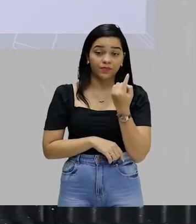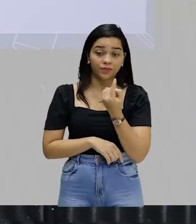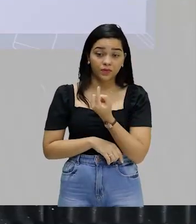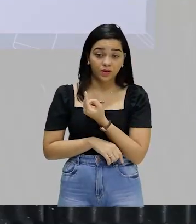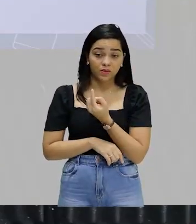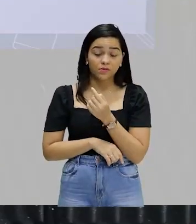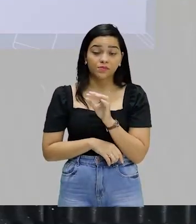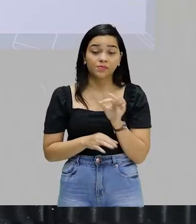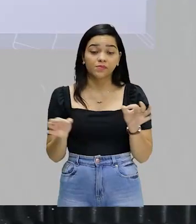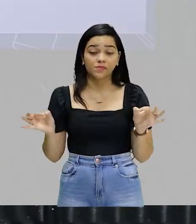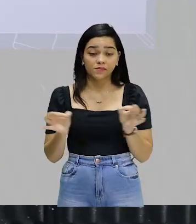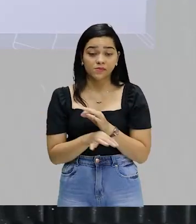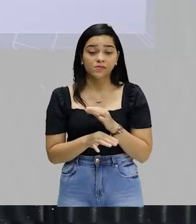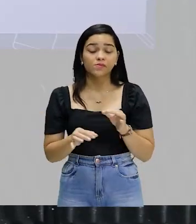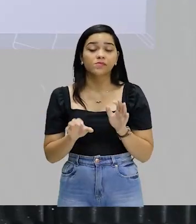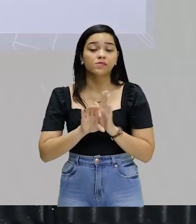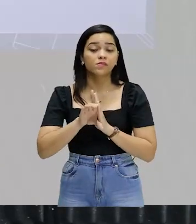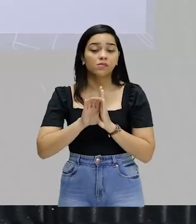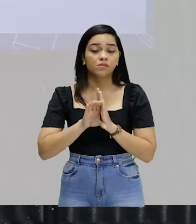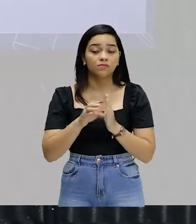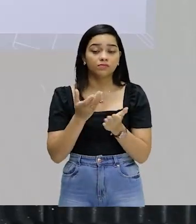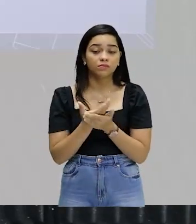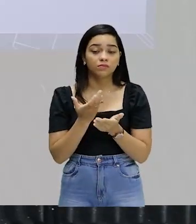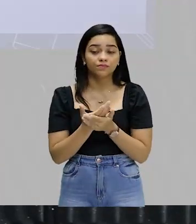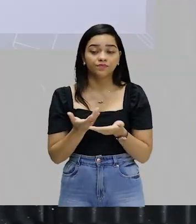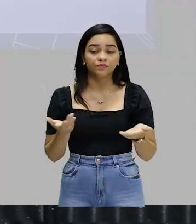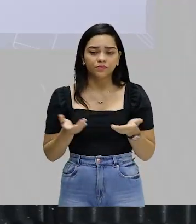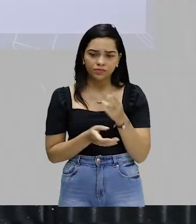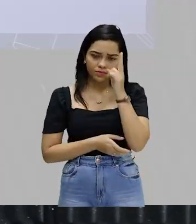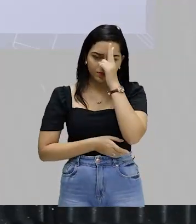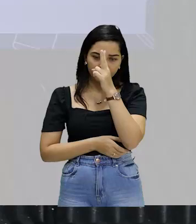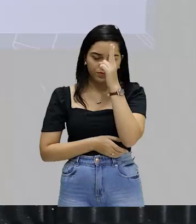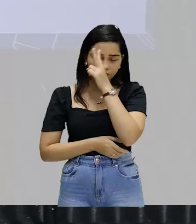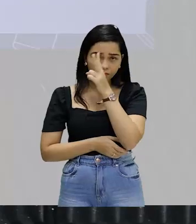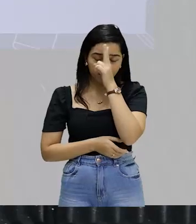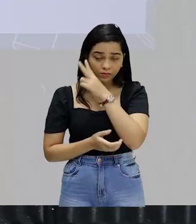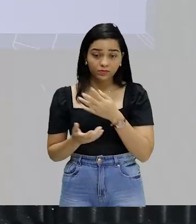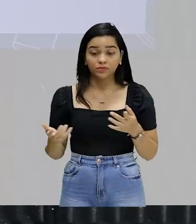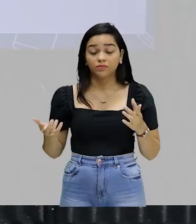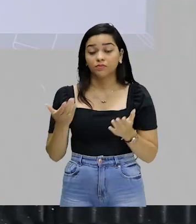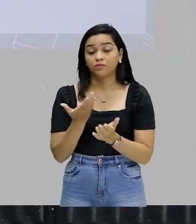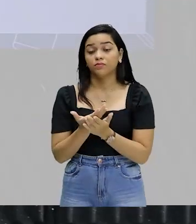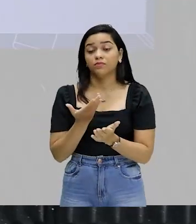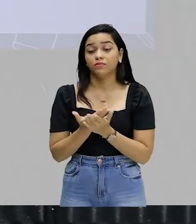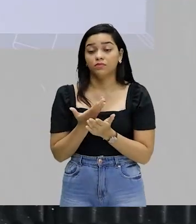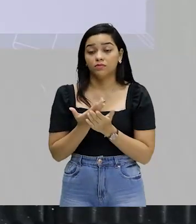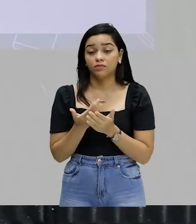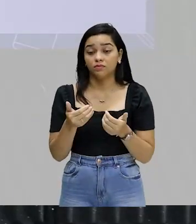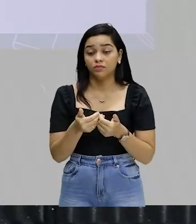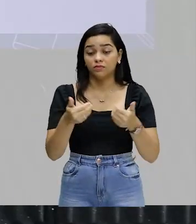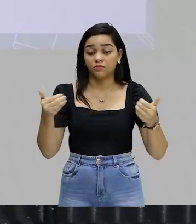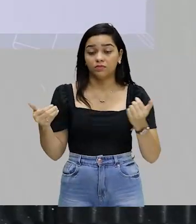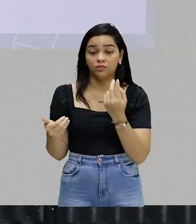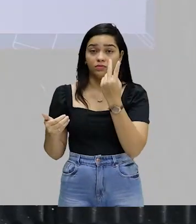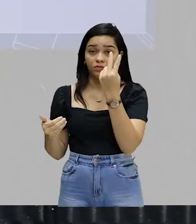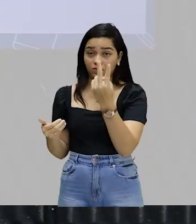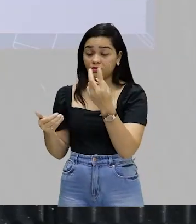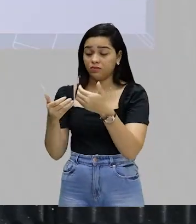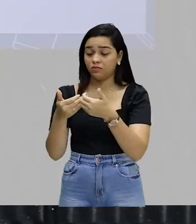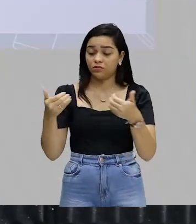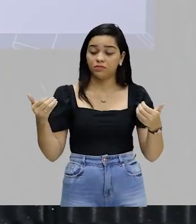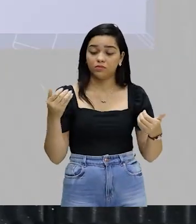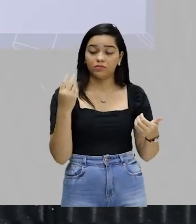último conceito da aula de hoje. Lembrando mais uma vez que essa aula ela está dividida em duas partes.